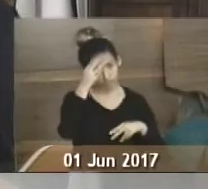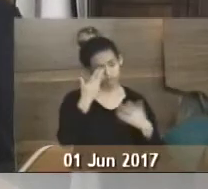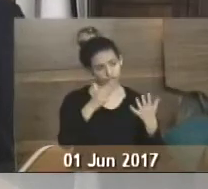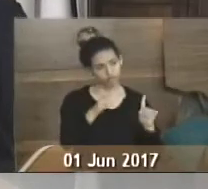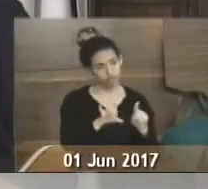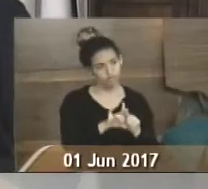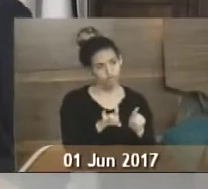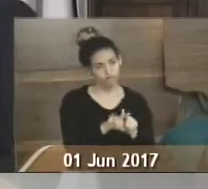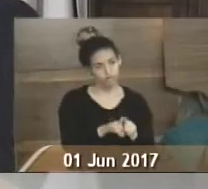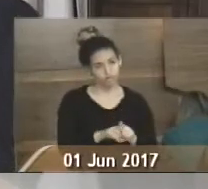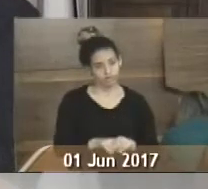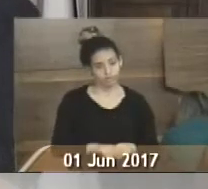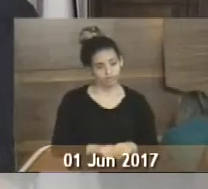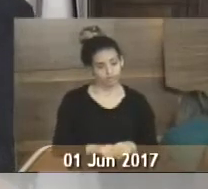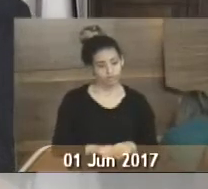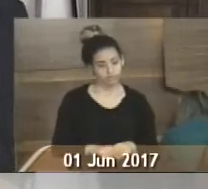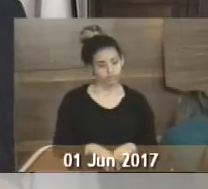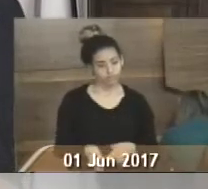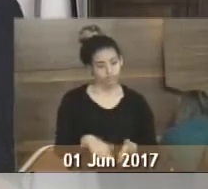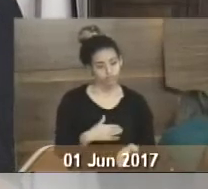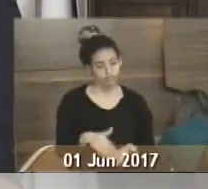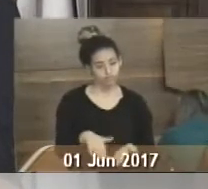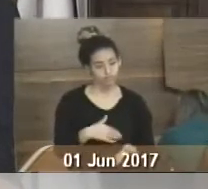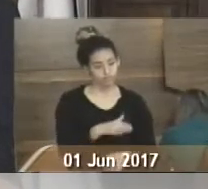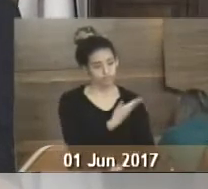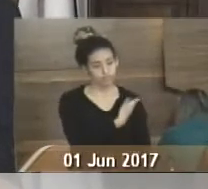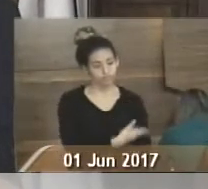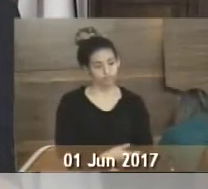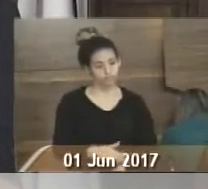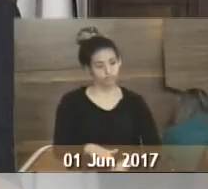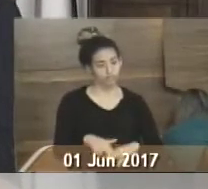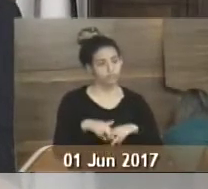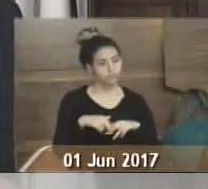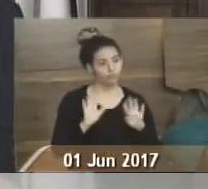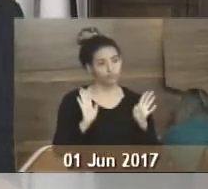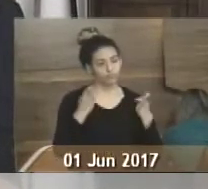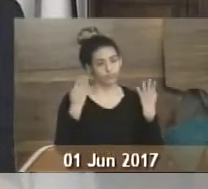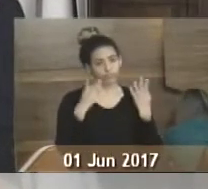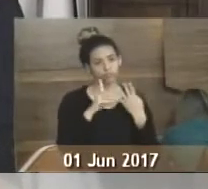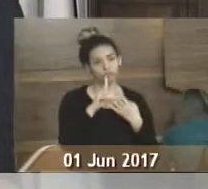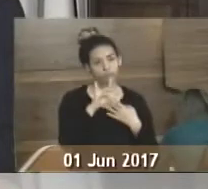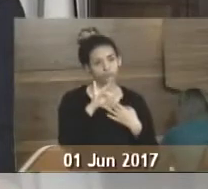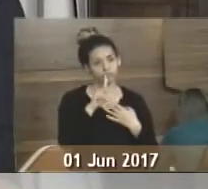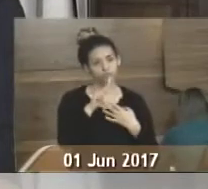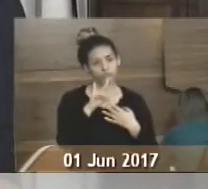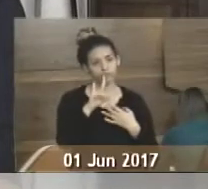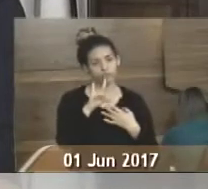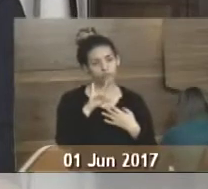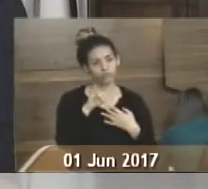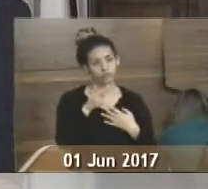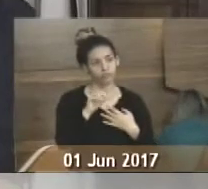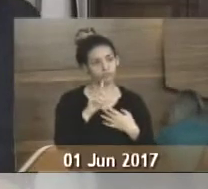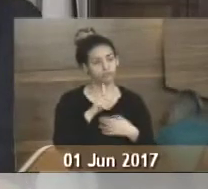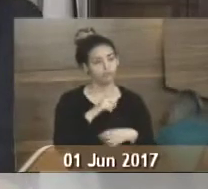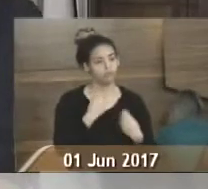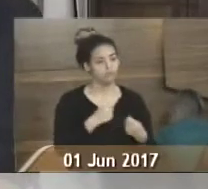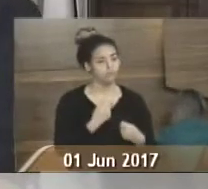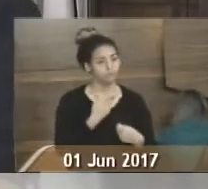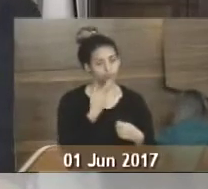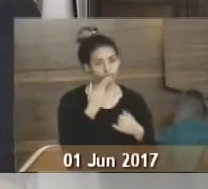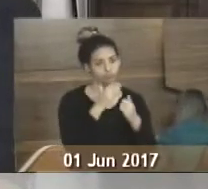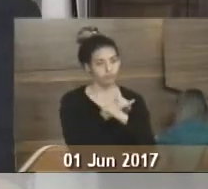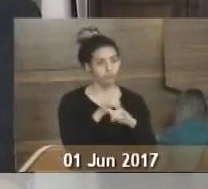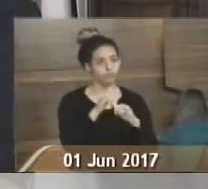E parabenizar também a Secretaria de Cultura pela programação da Festa do Divino. Acho que a gente tem que